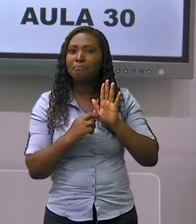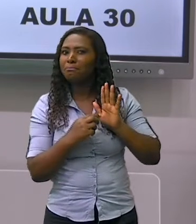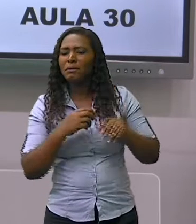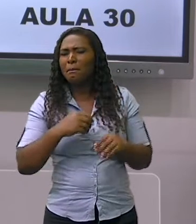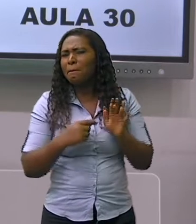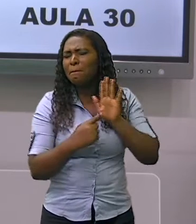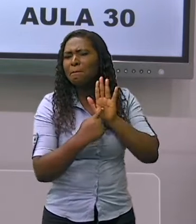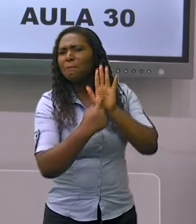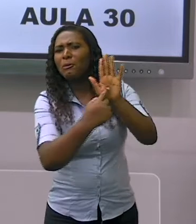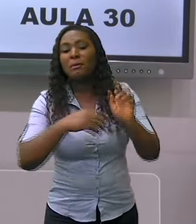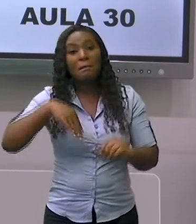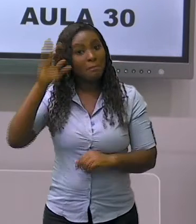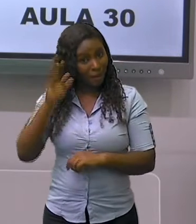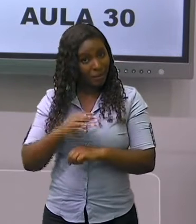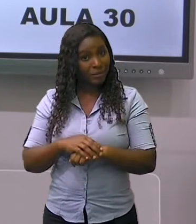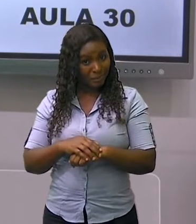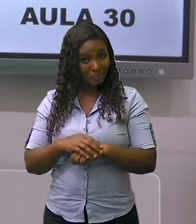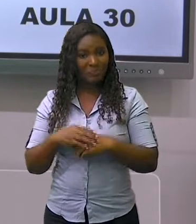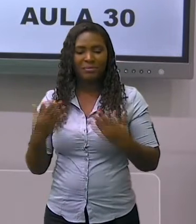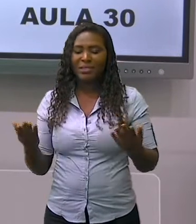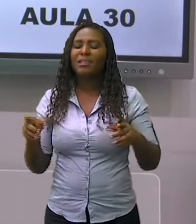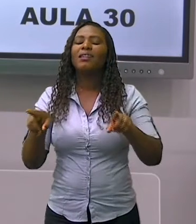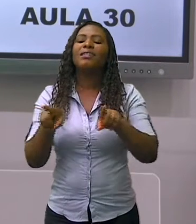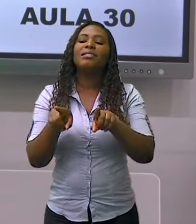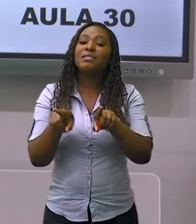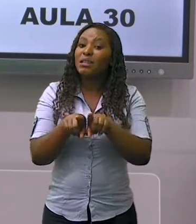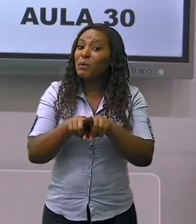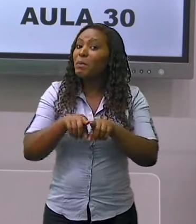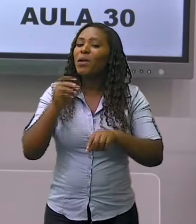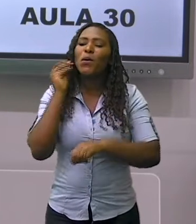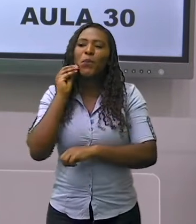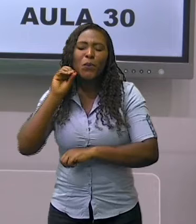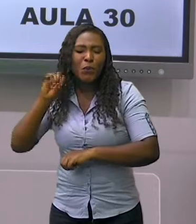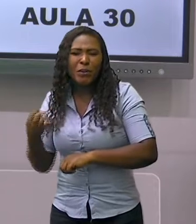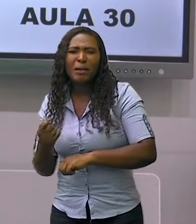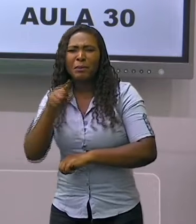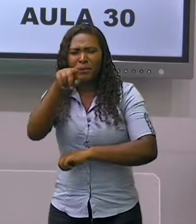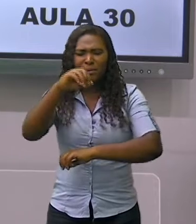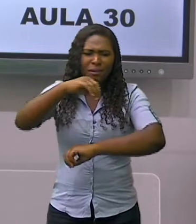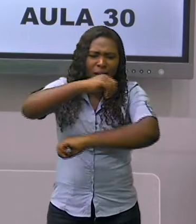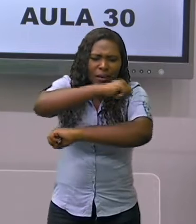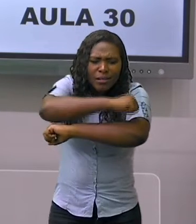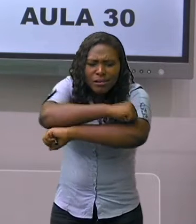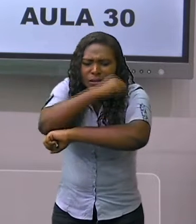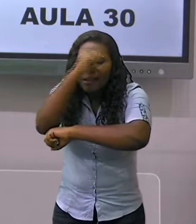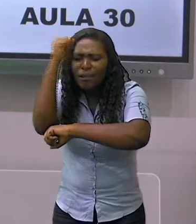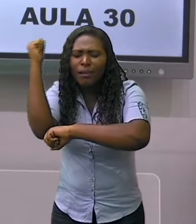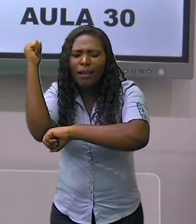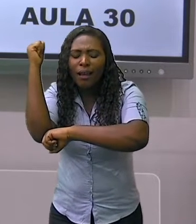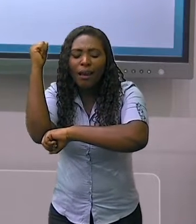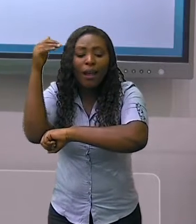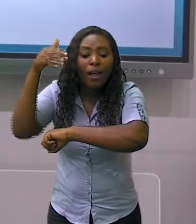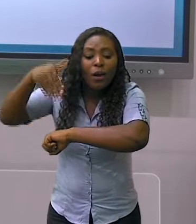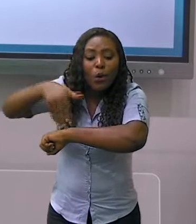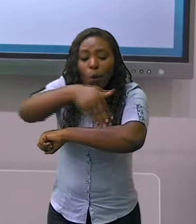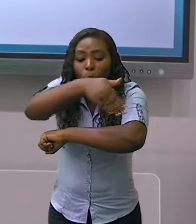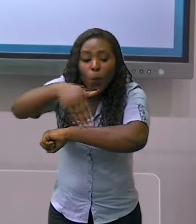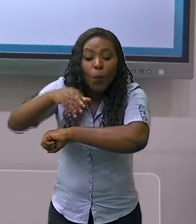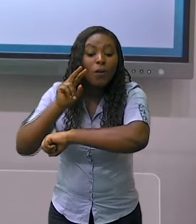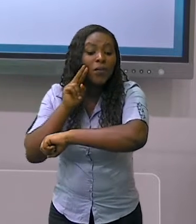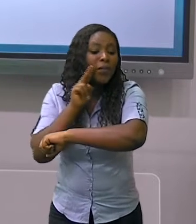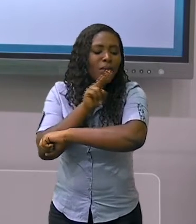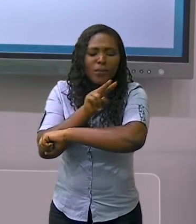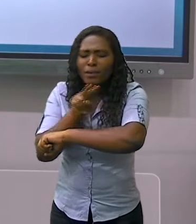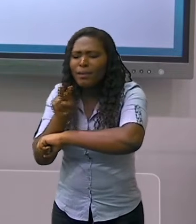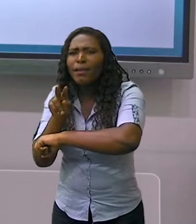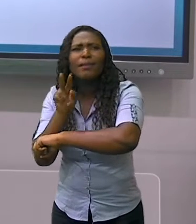você abra as janelas, observe ao redor, na sua rua e também no seu bairro.